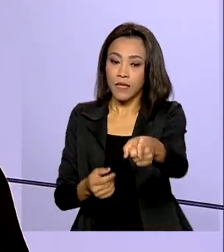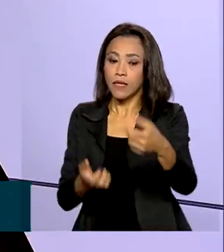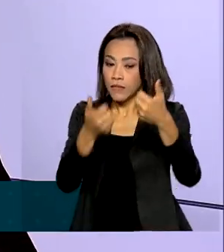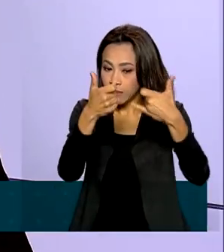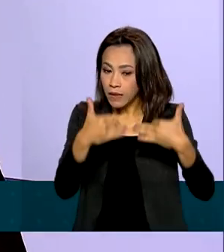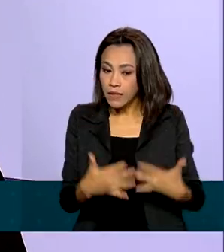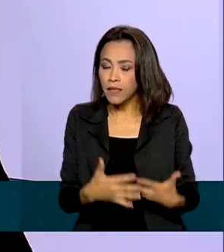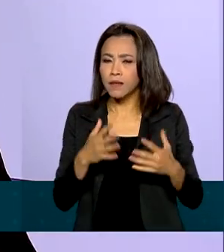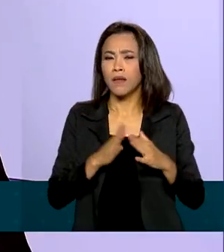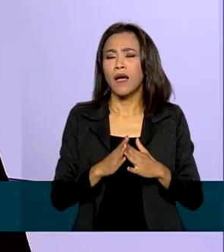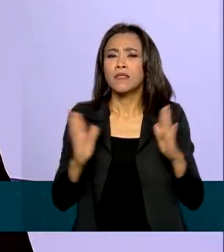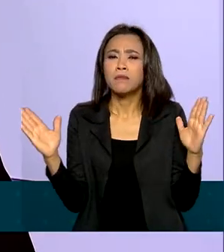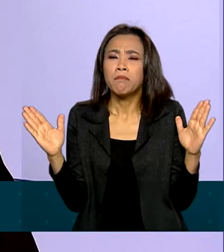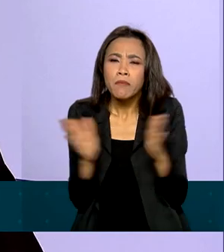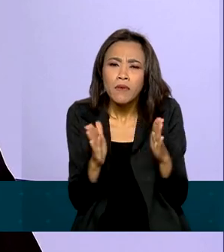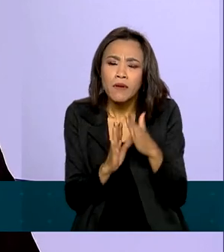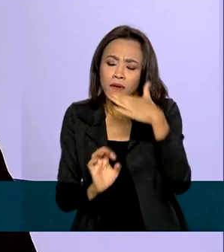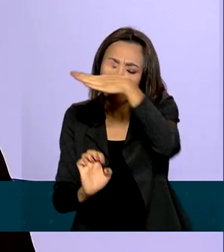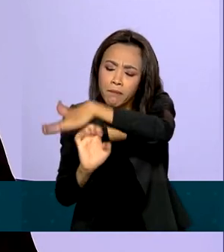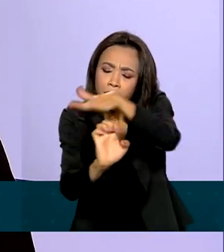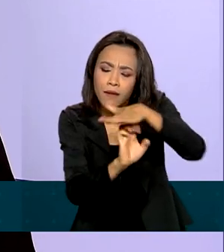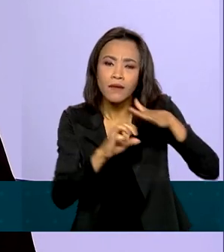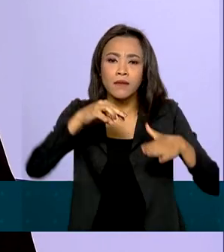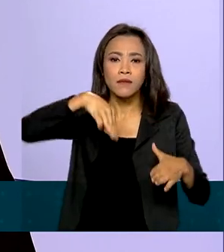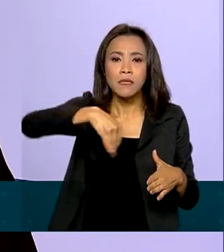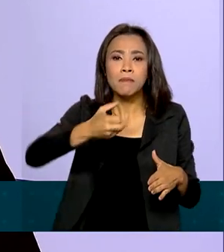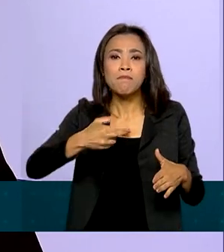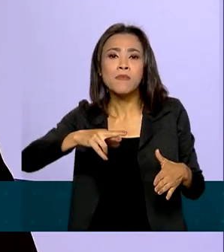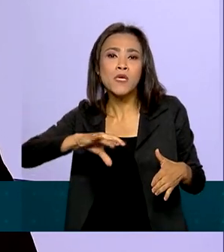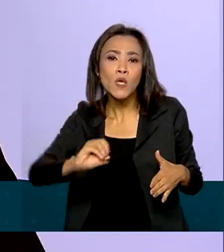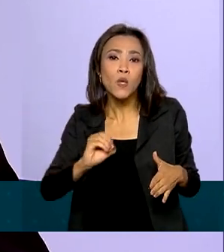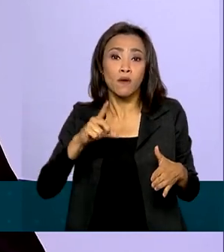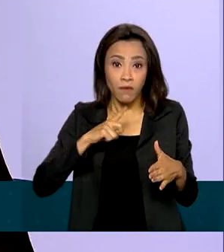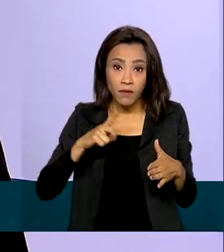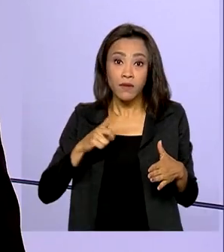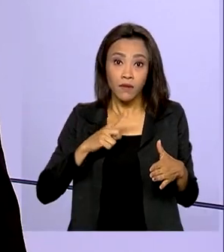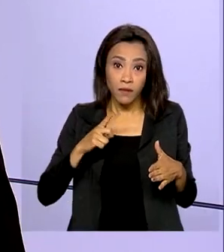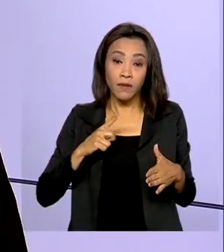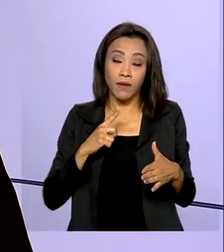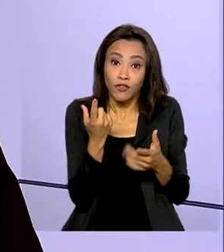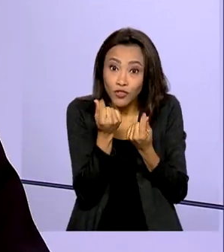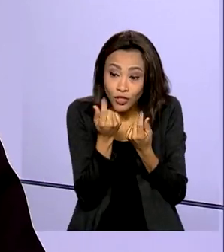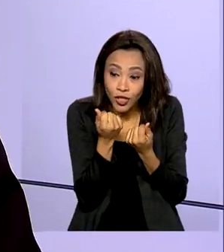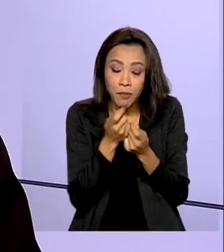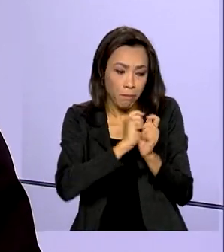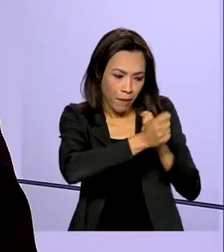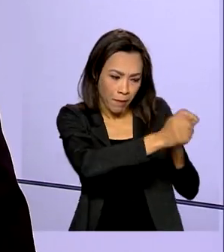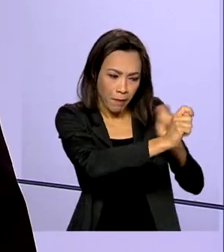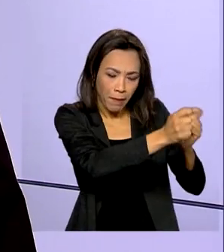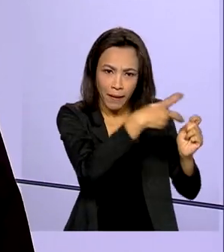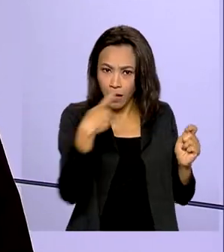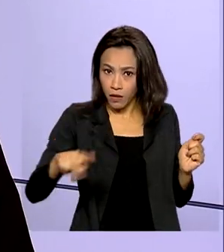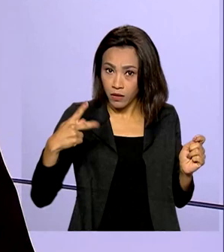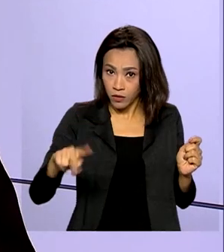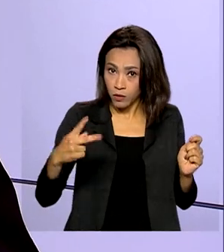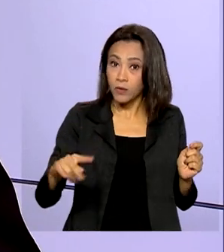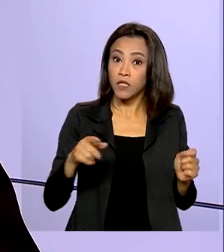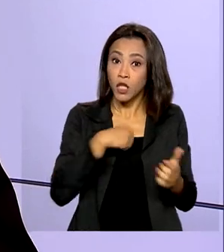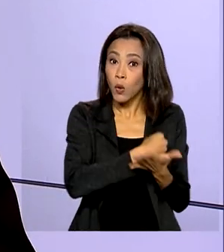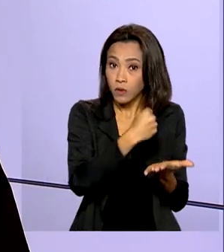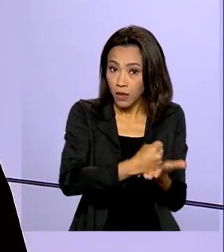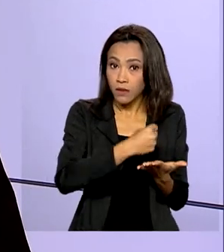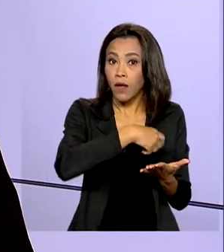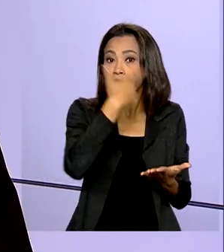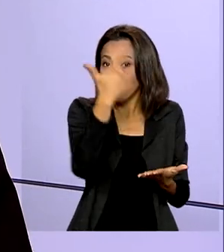pequenas e micro empresas vão ter mais dinheiro para poder pagar suas contas e contratar mais funcionários,